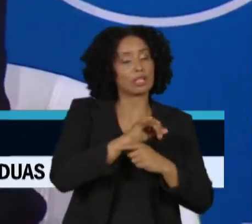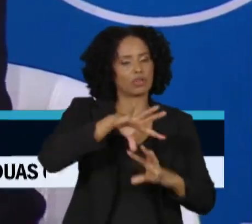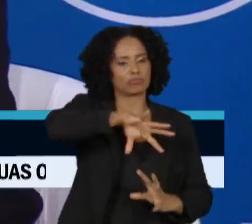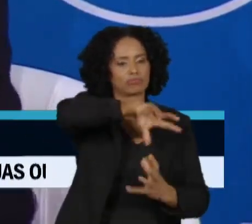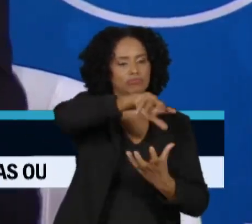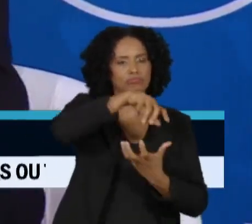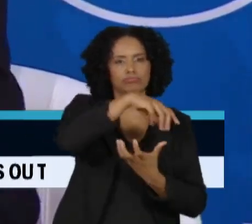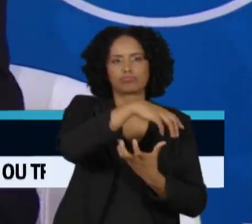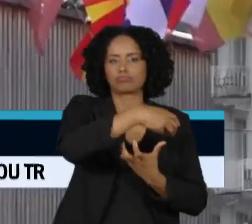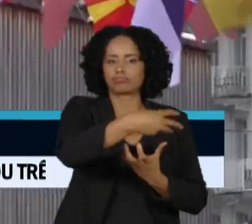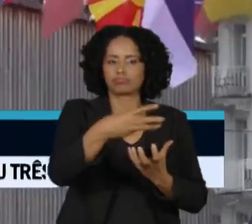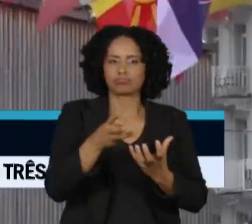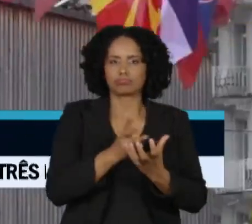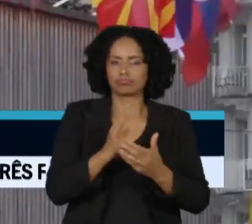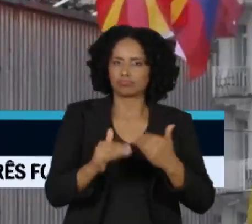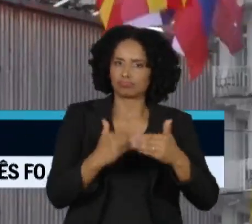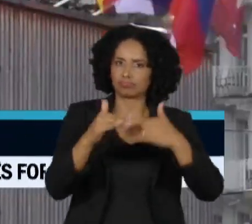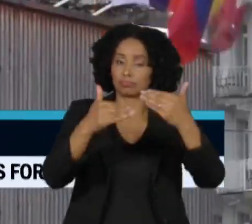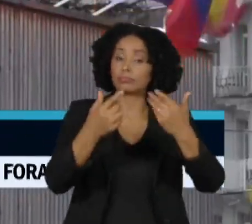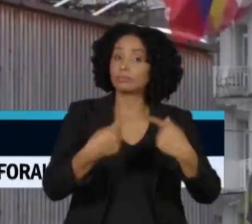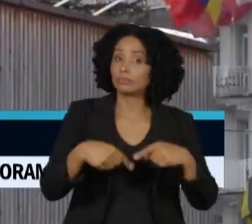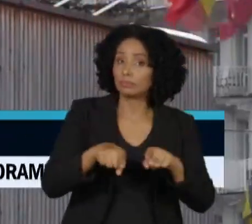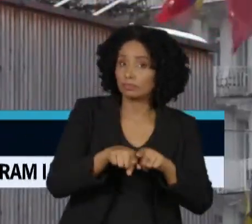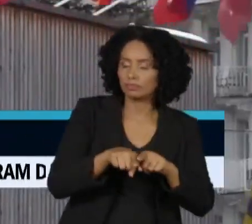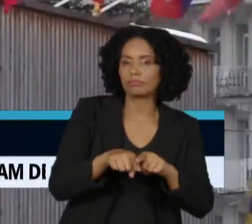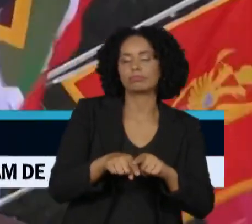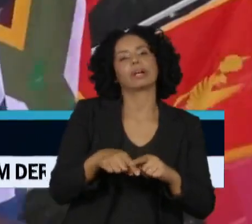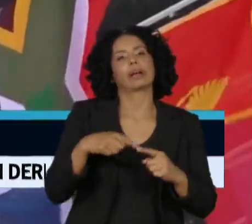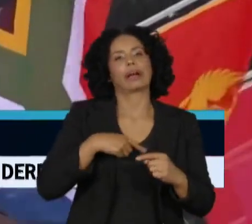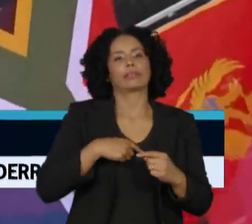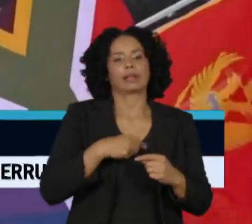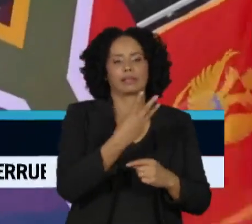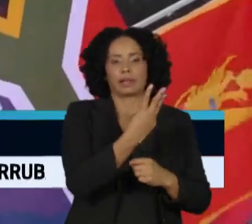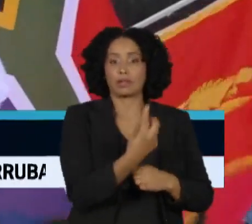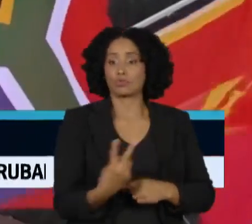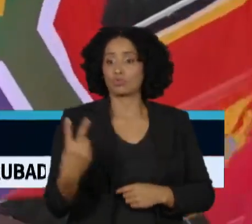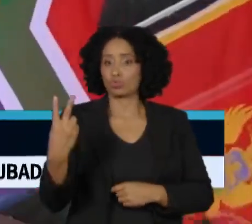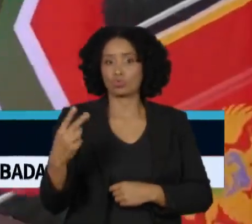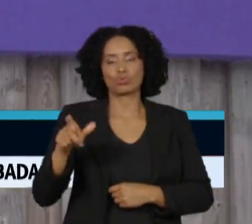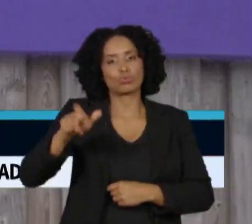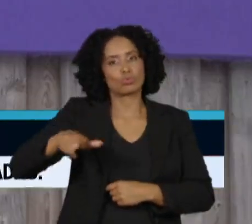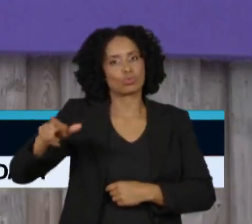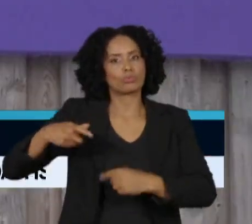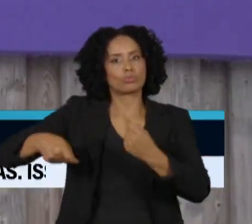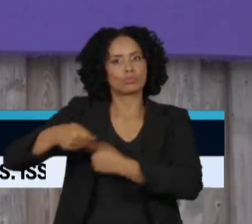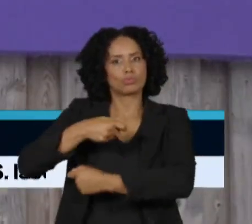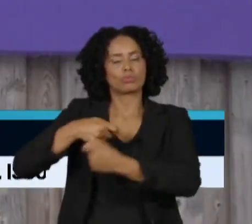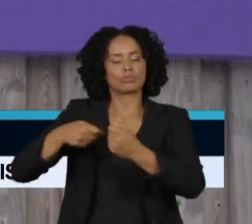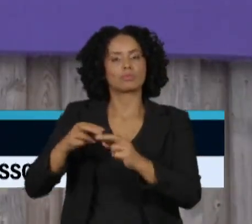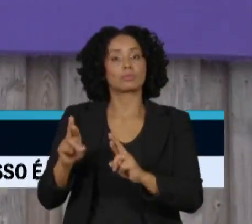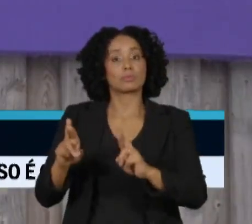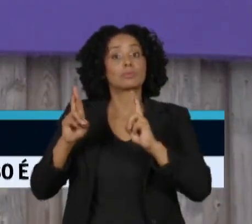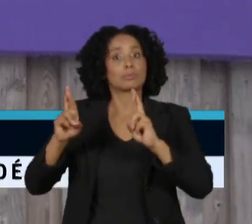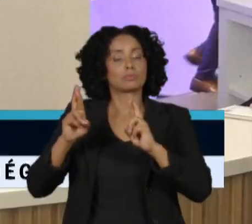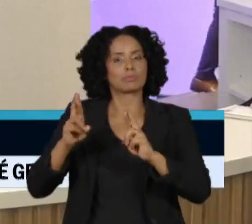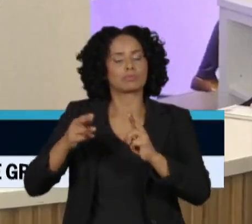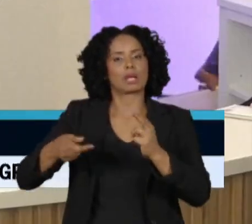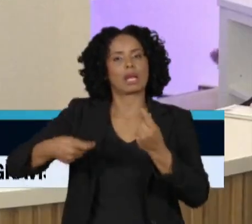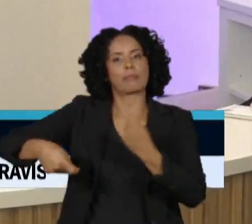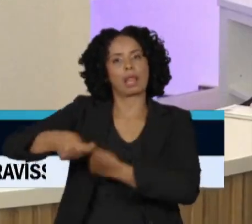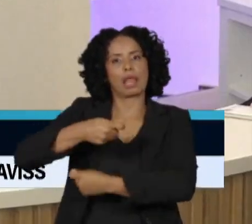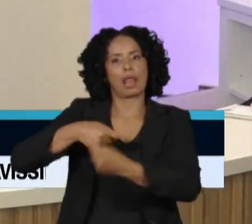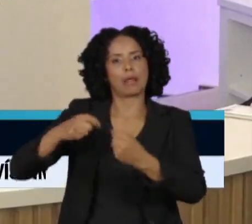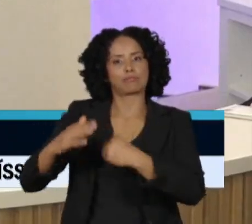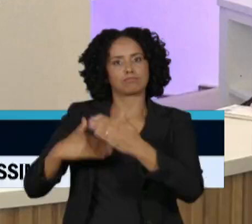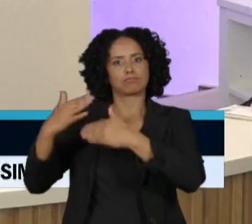trilhos do desenvolvimento. Dois em cada três economistas presentes esperam uma recessão global em 2023. Por